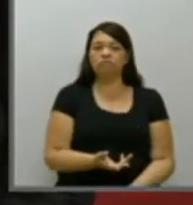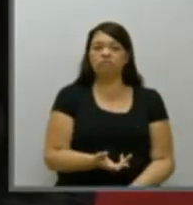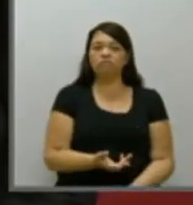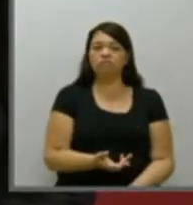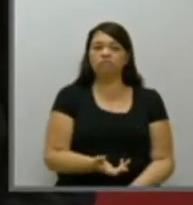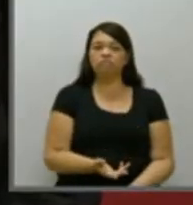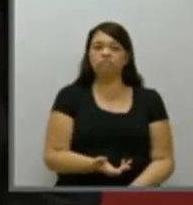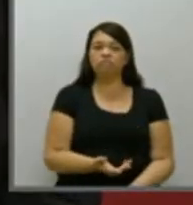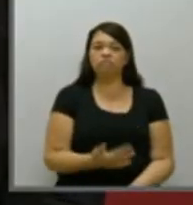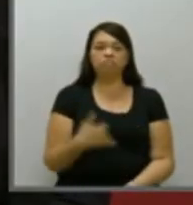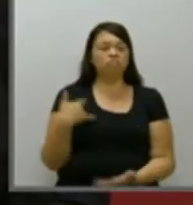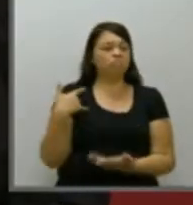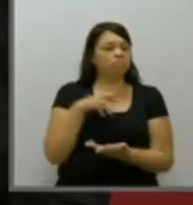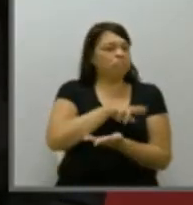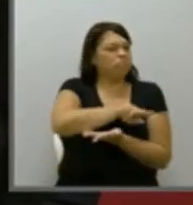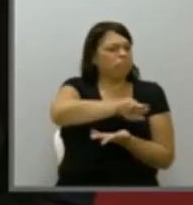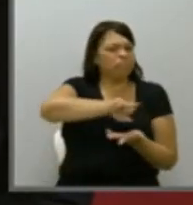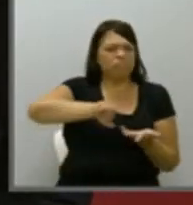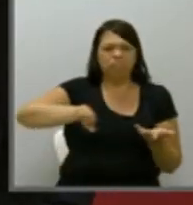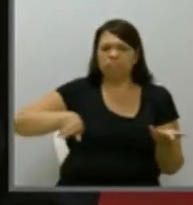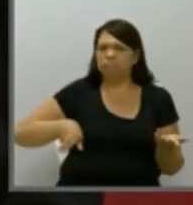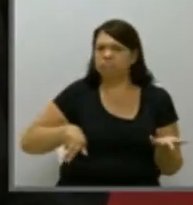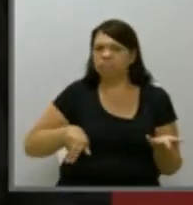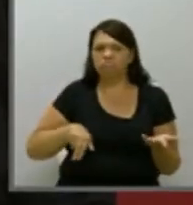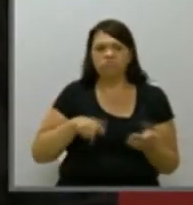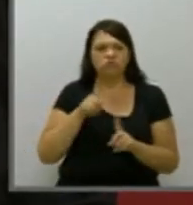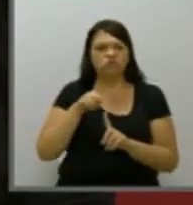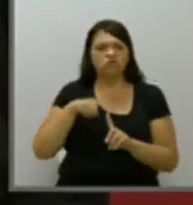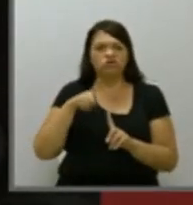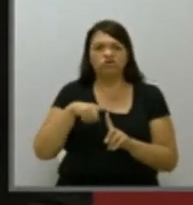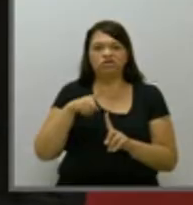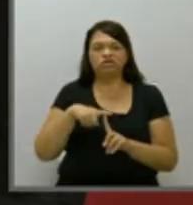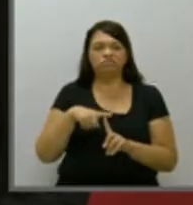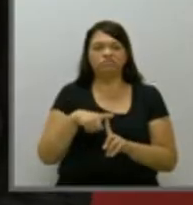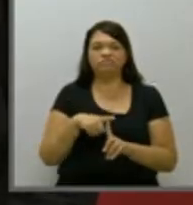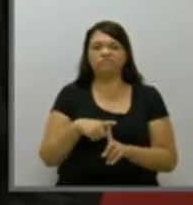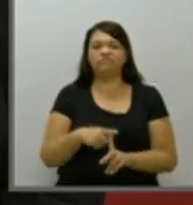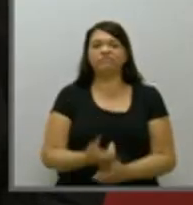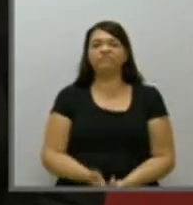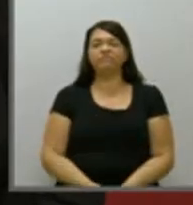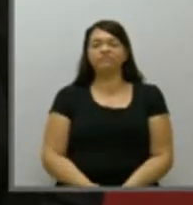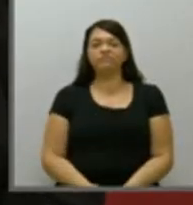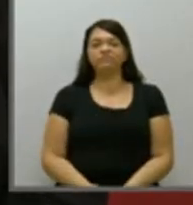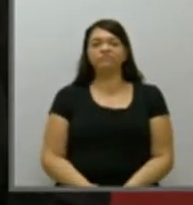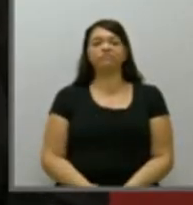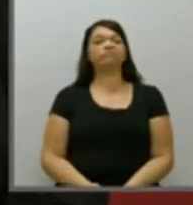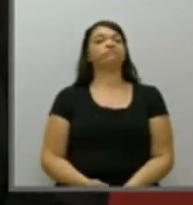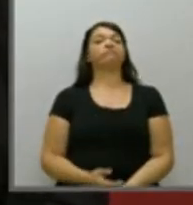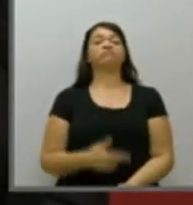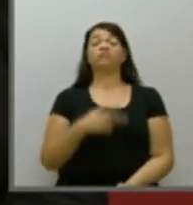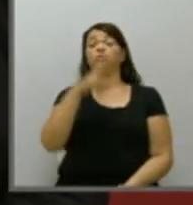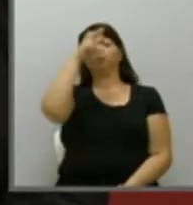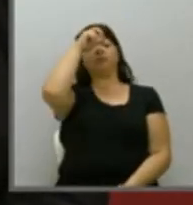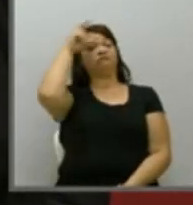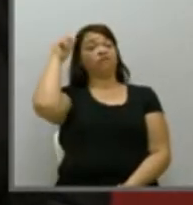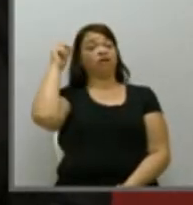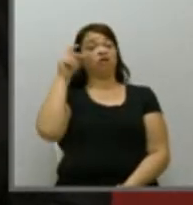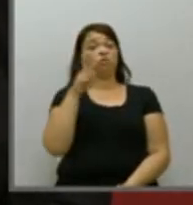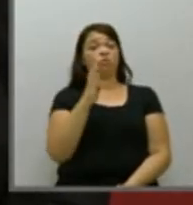e os mais diferentes tipos de dívida. Aí, o prefeito Bordignon